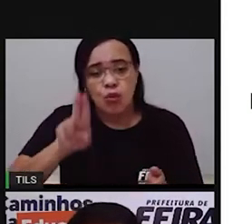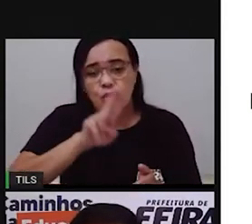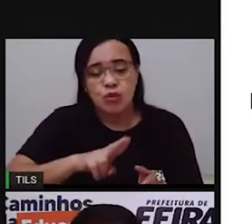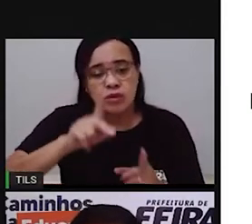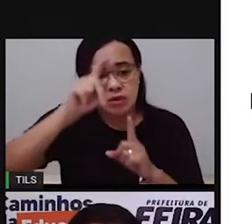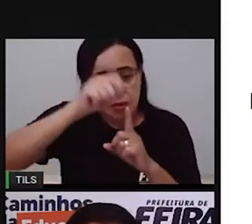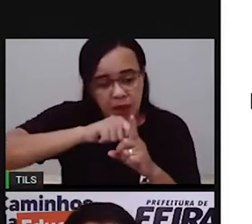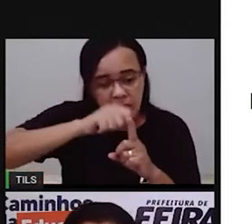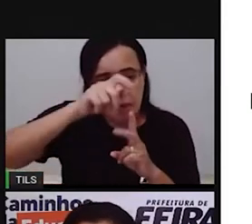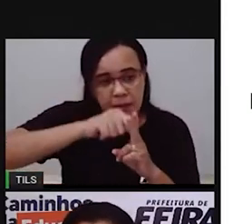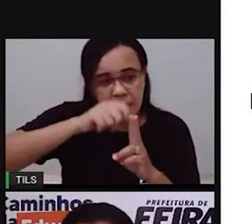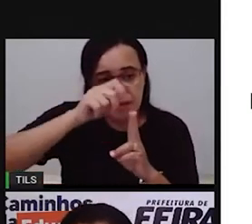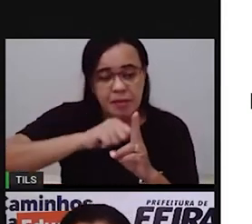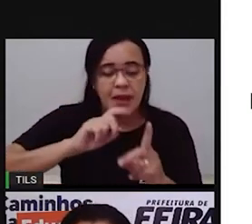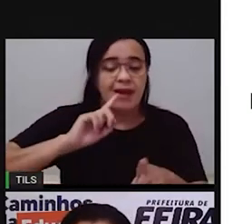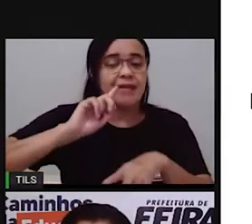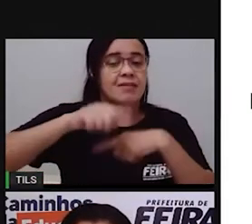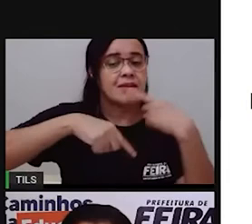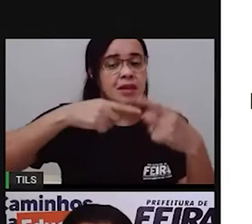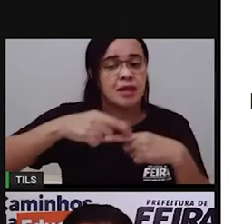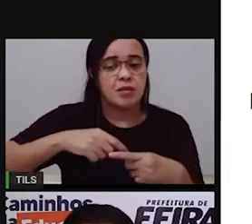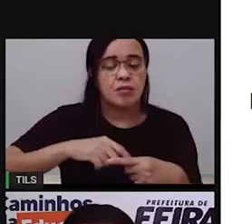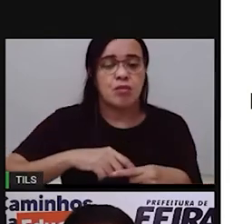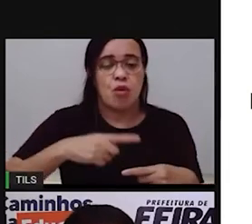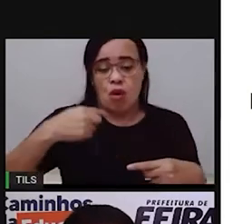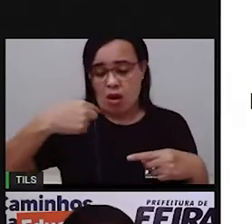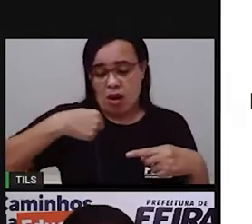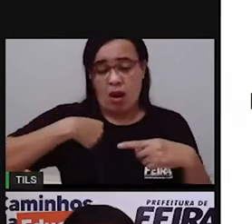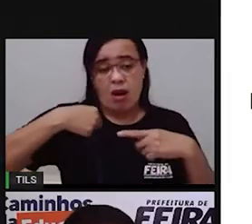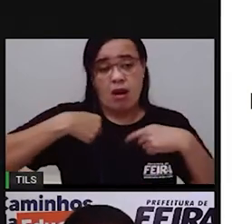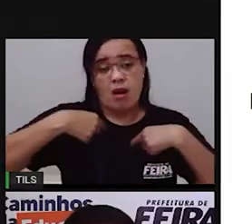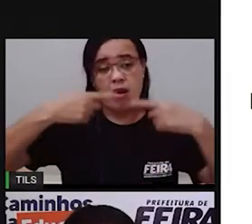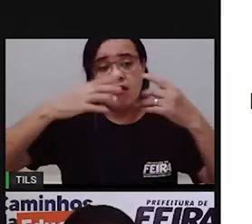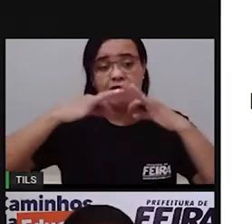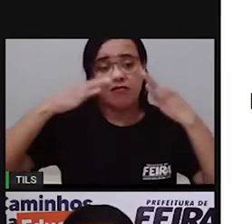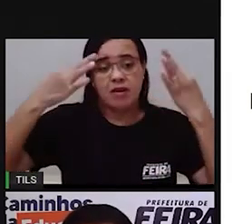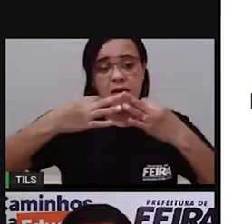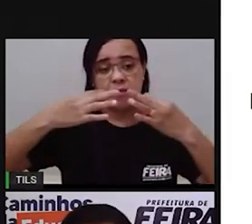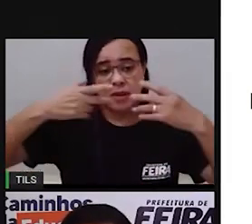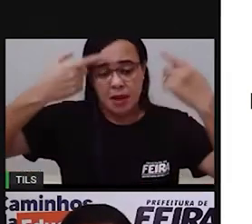a ser pago ele vai estar relacionado ao quanto de água você consumiu